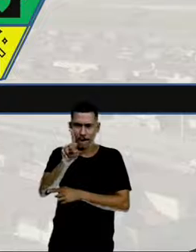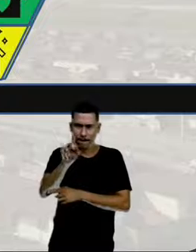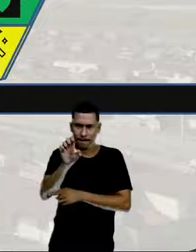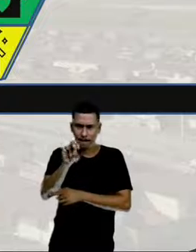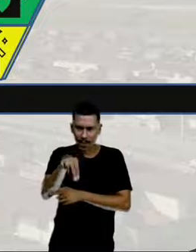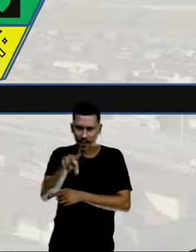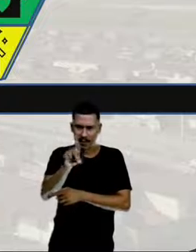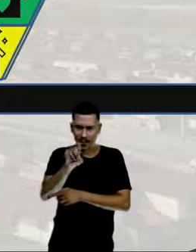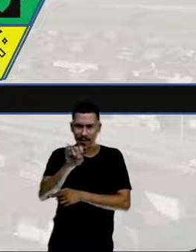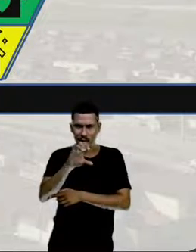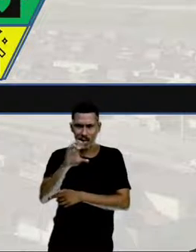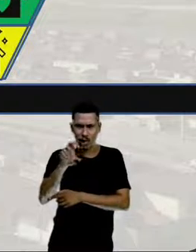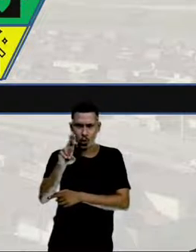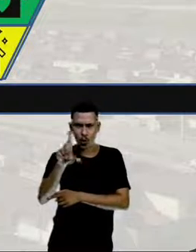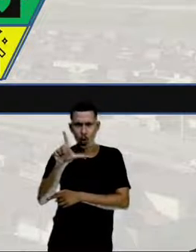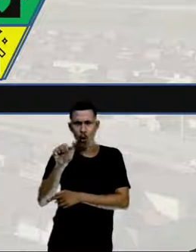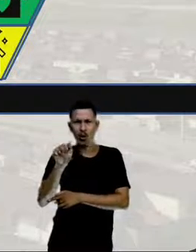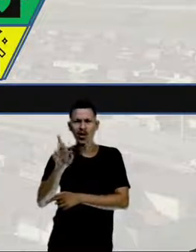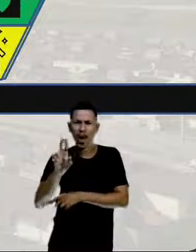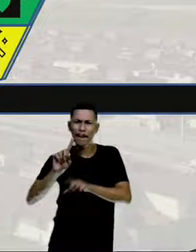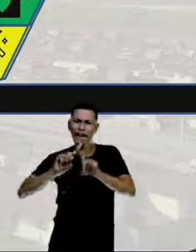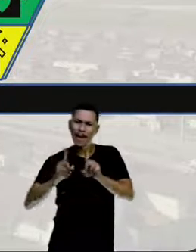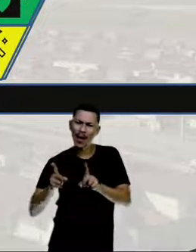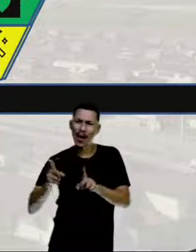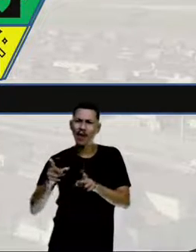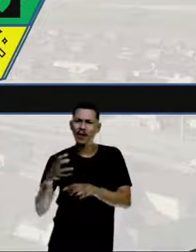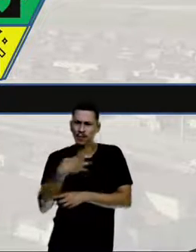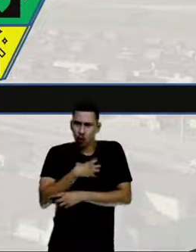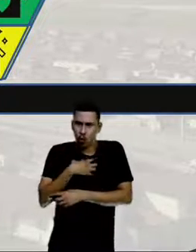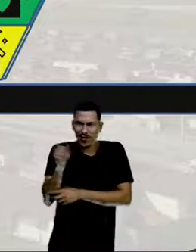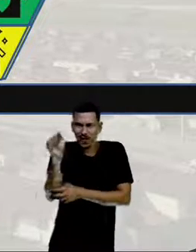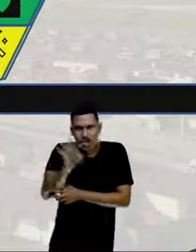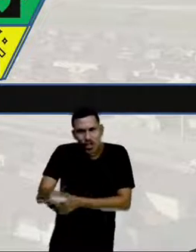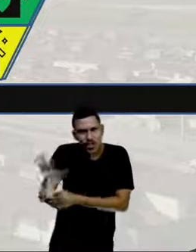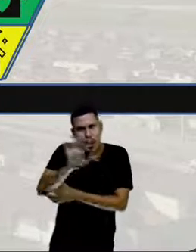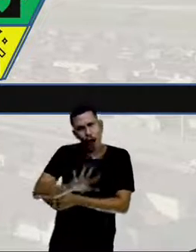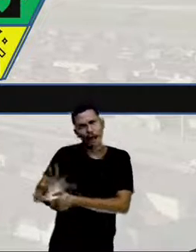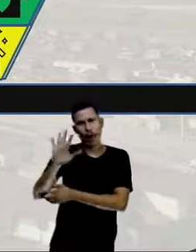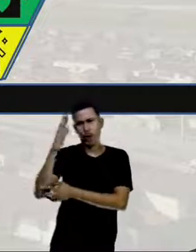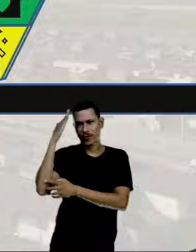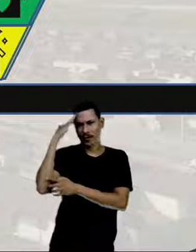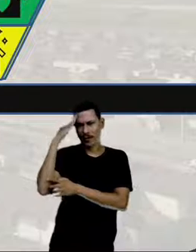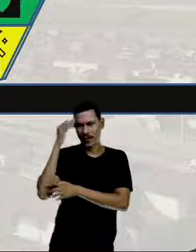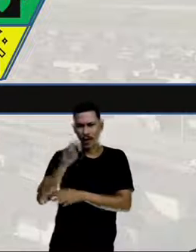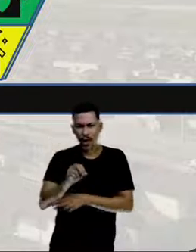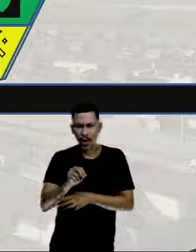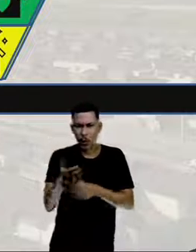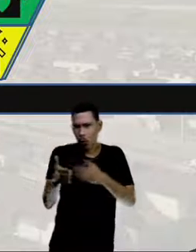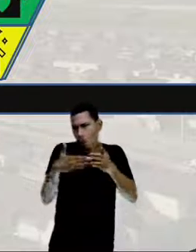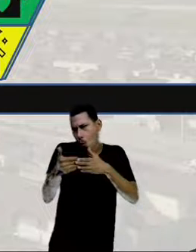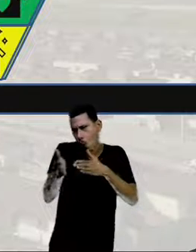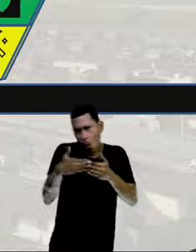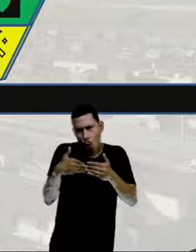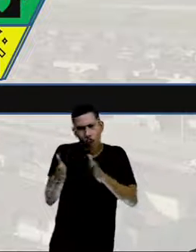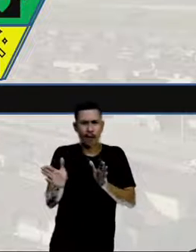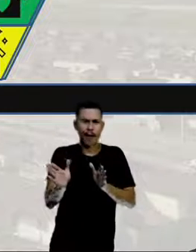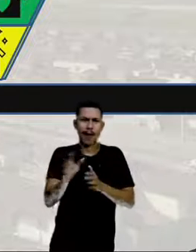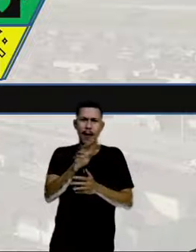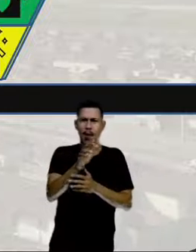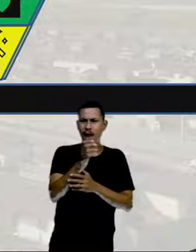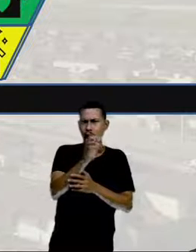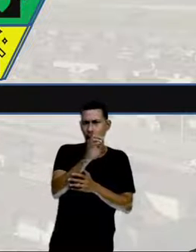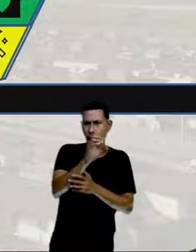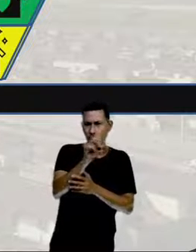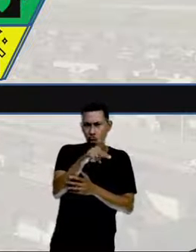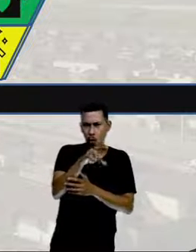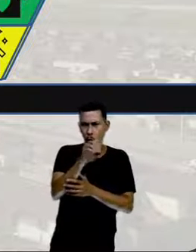Mas, para a gente generalizar, informar que pode ser com qualquer uma reta concorrente, seja ela perpendicular